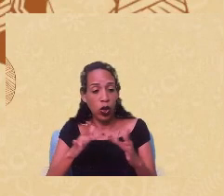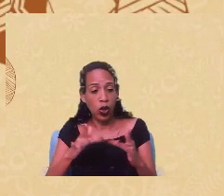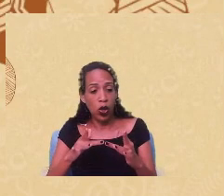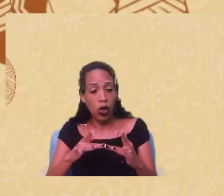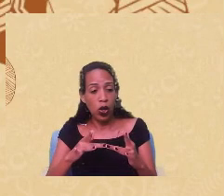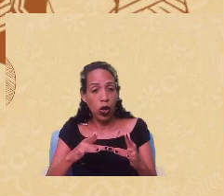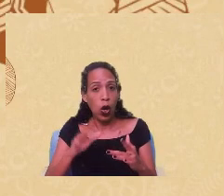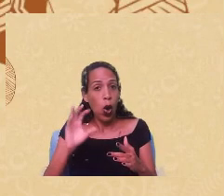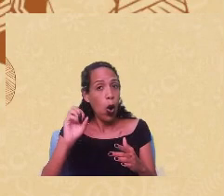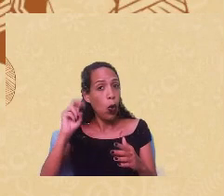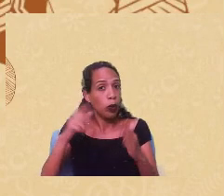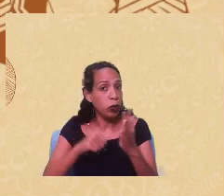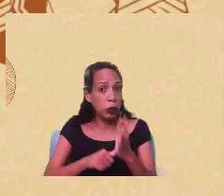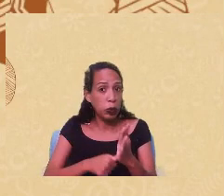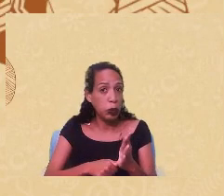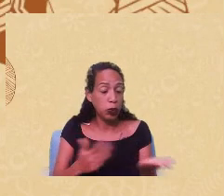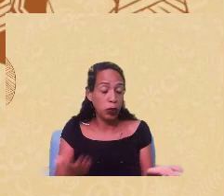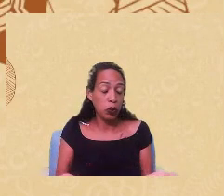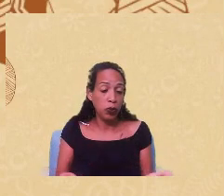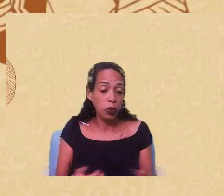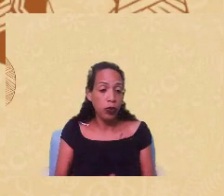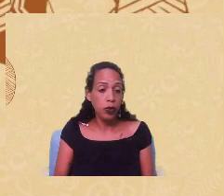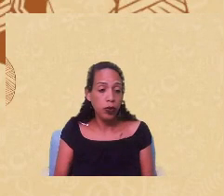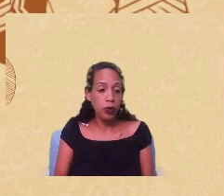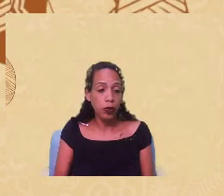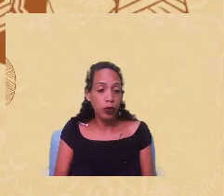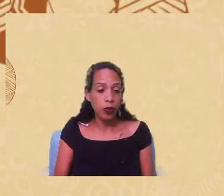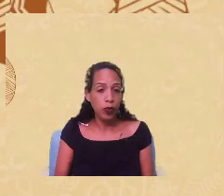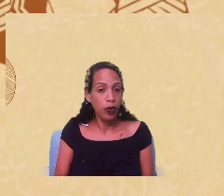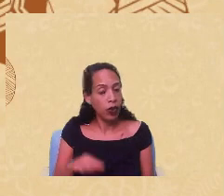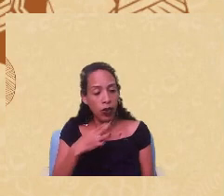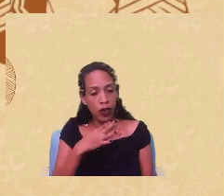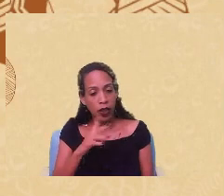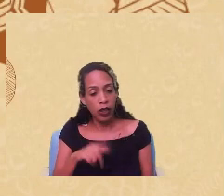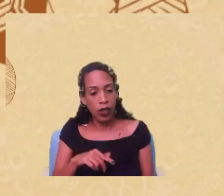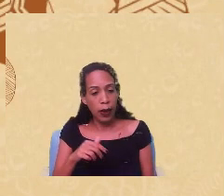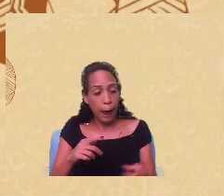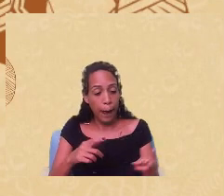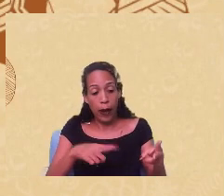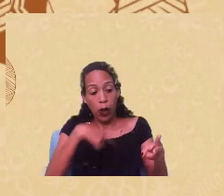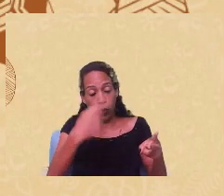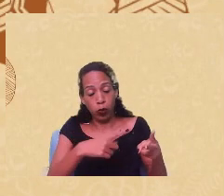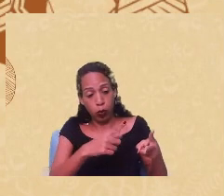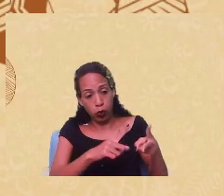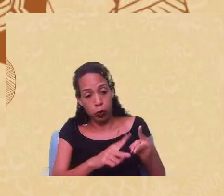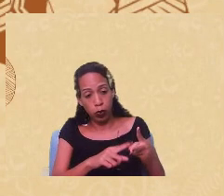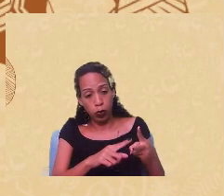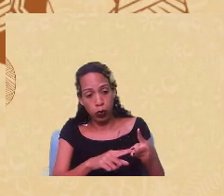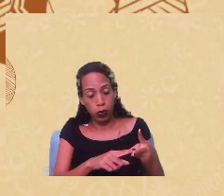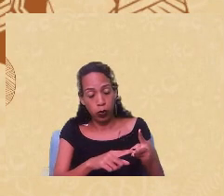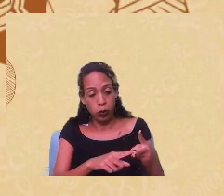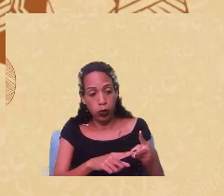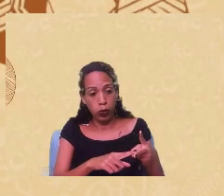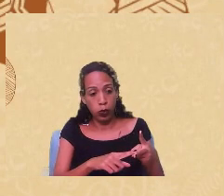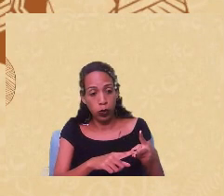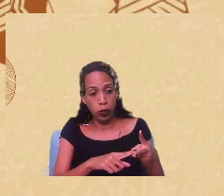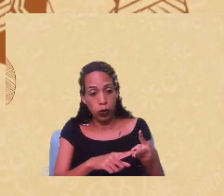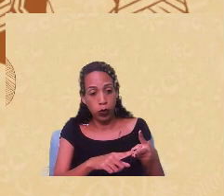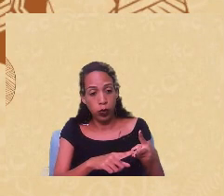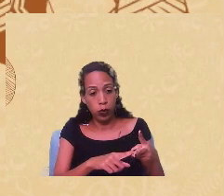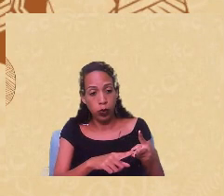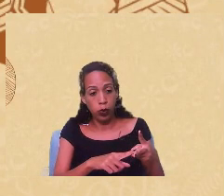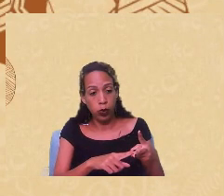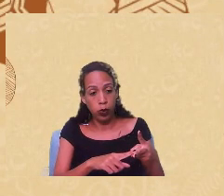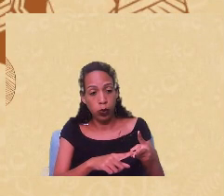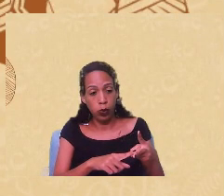identidades acho que esse é o primeiro aspecto o segundo aspecto é